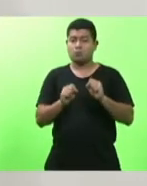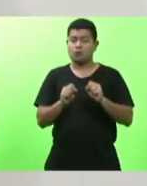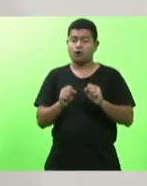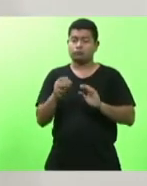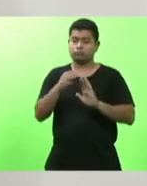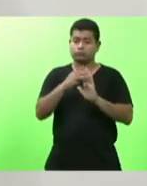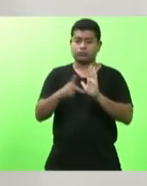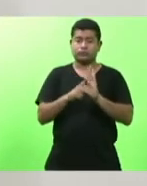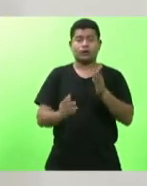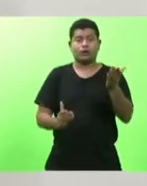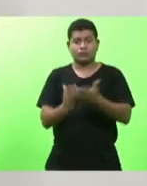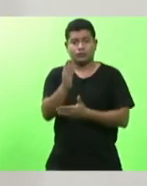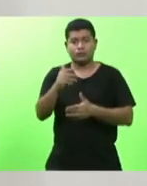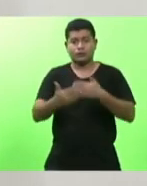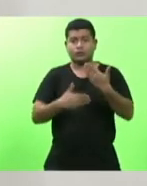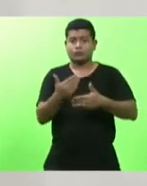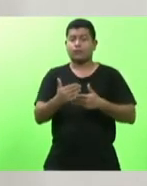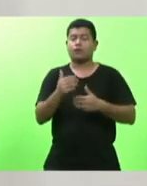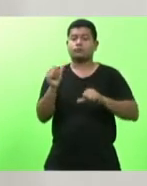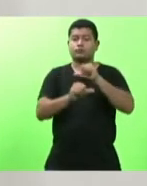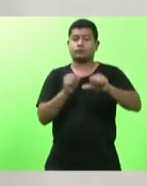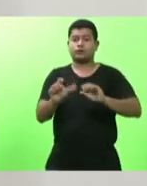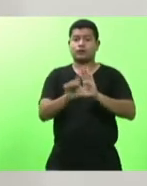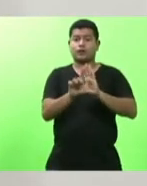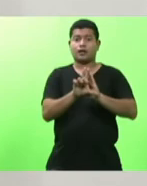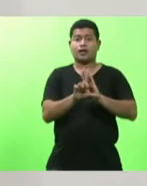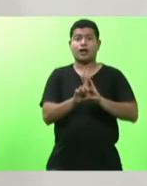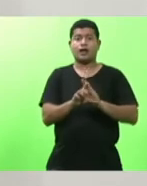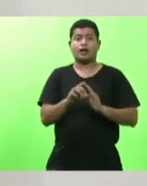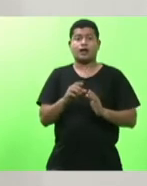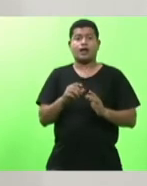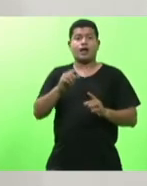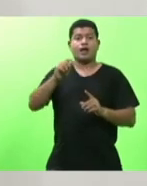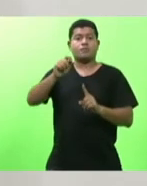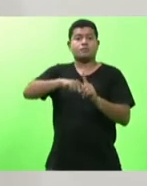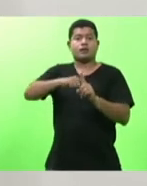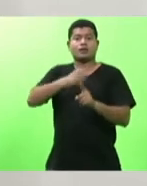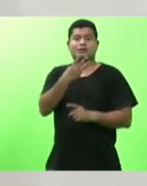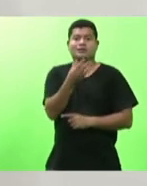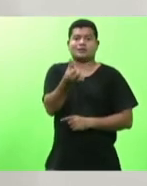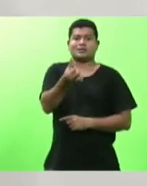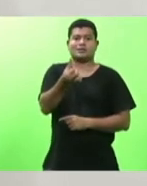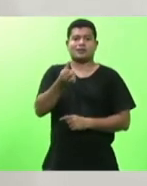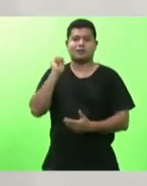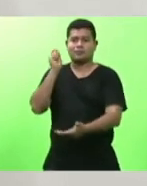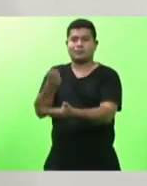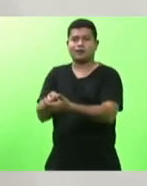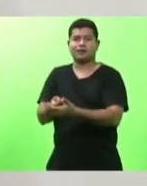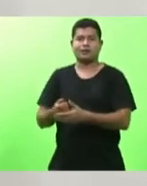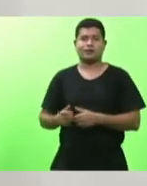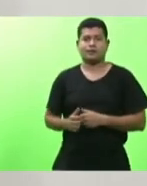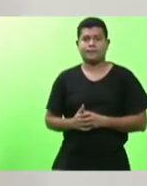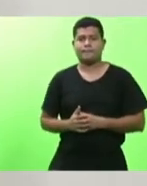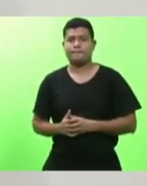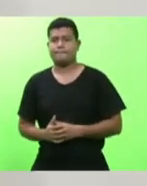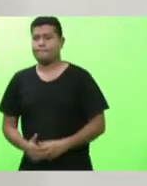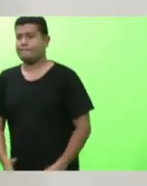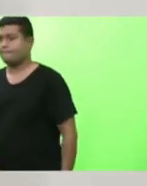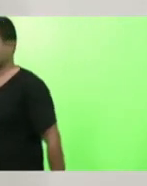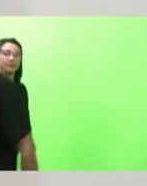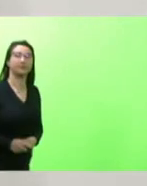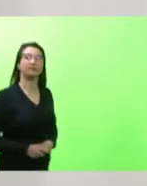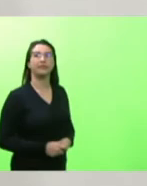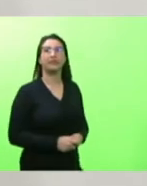aqui ela tem 36 meses para pagar então eu tenho um ano para